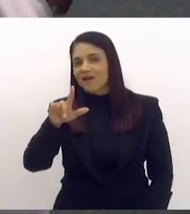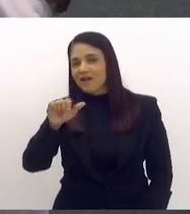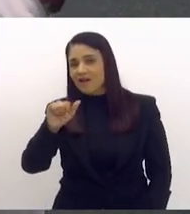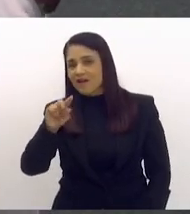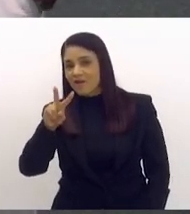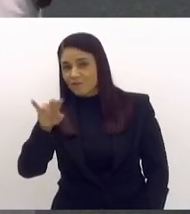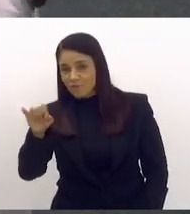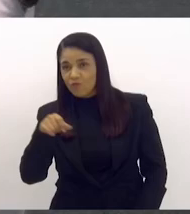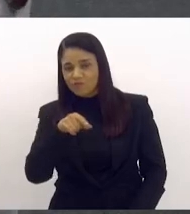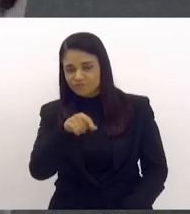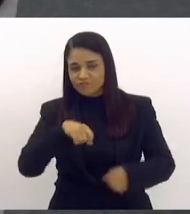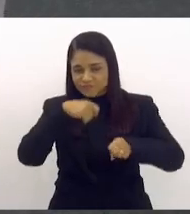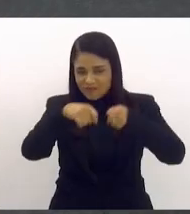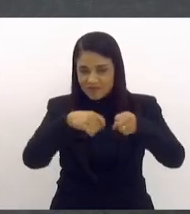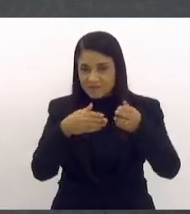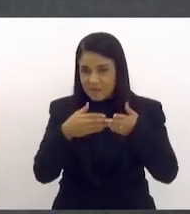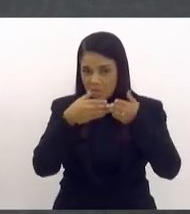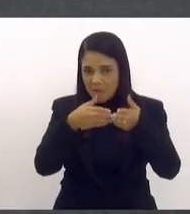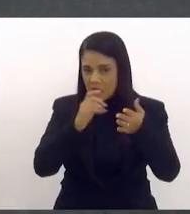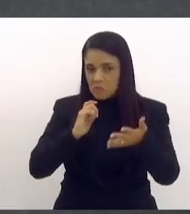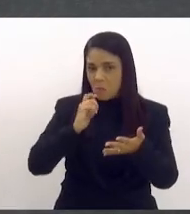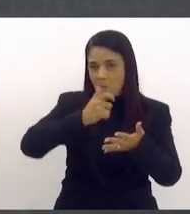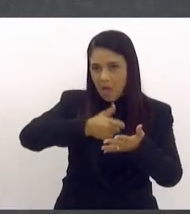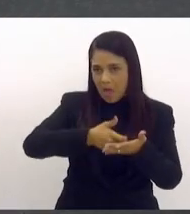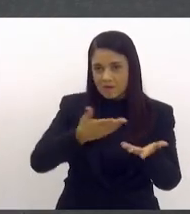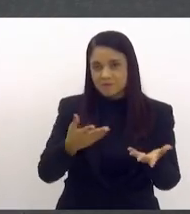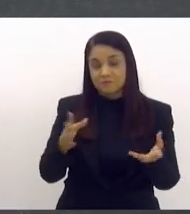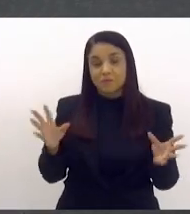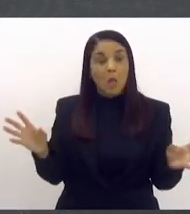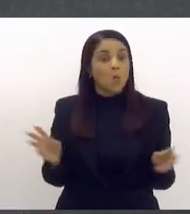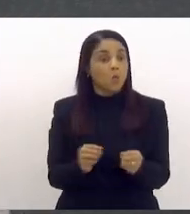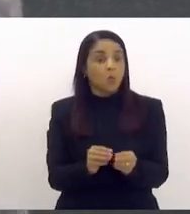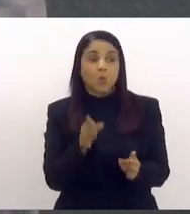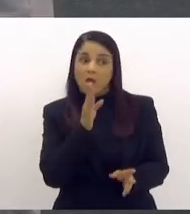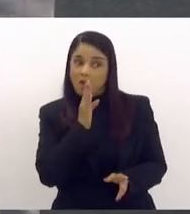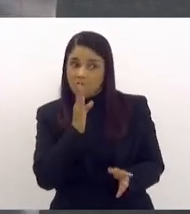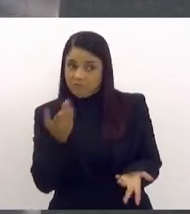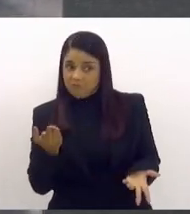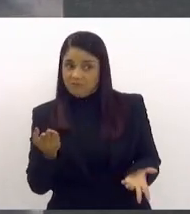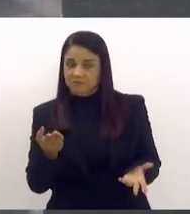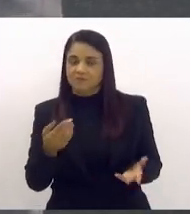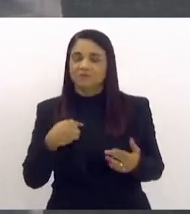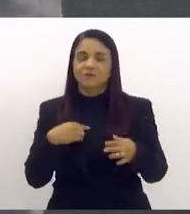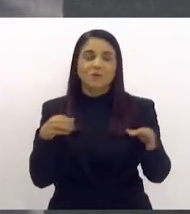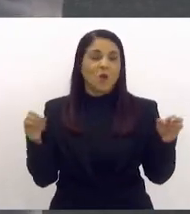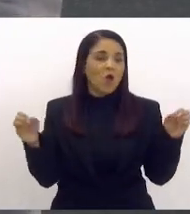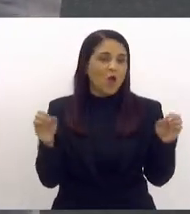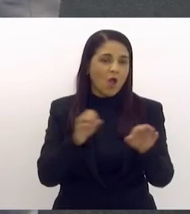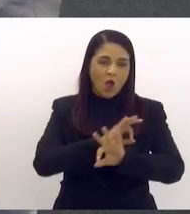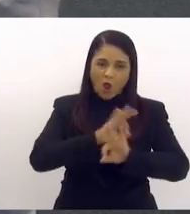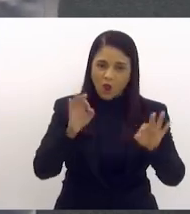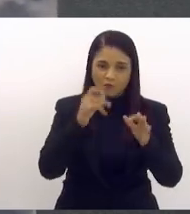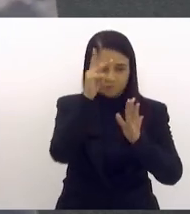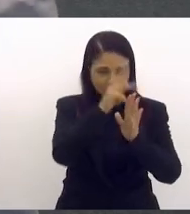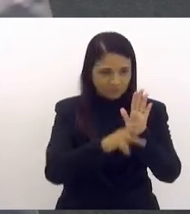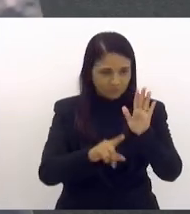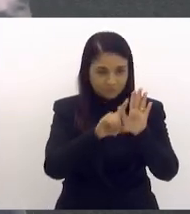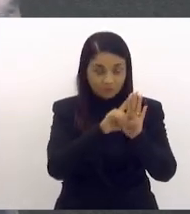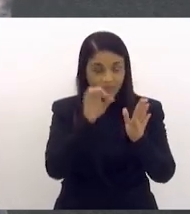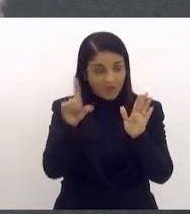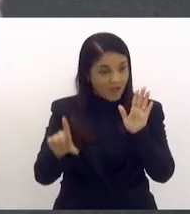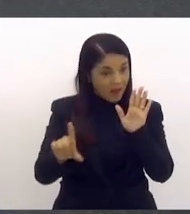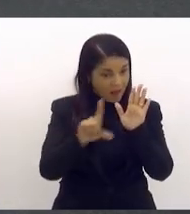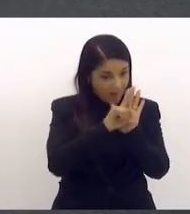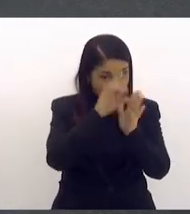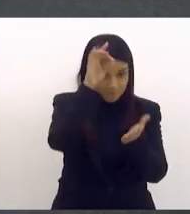com a bicicleta e não paga graças à nossa lei. Então, é ótimo o projeto do Serafini, porque a nossa lei original